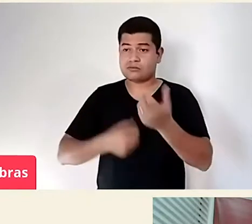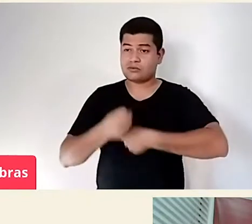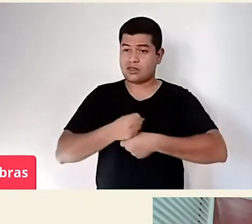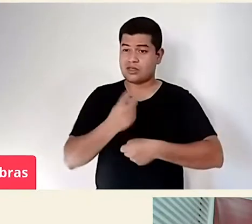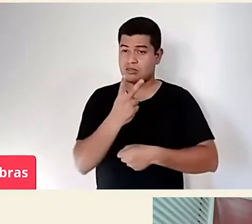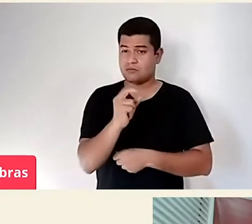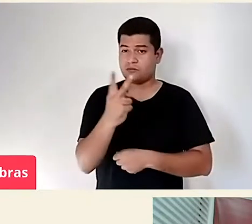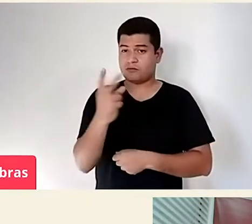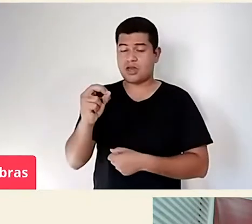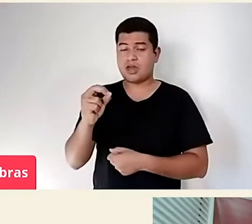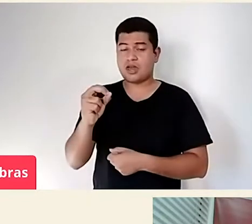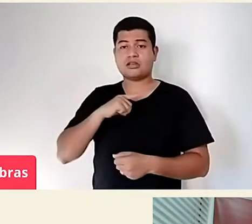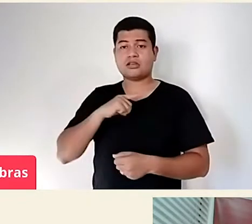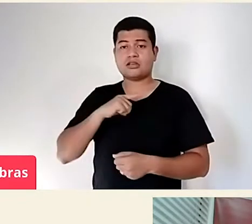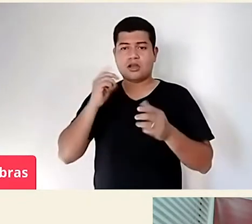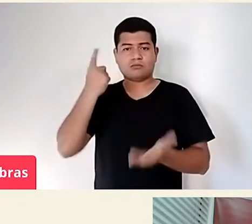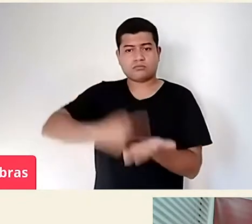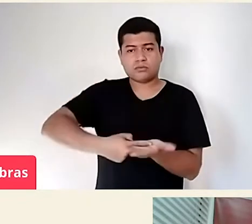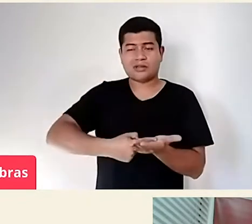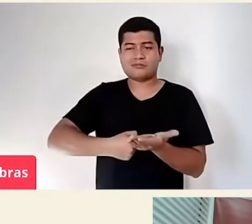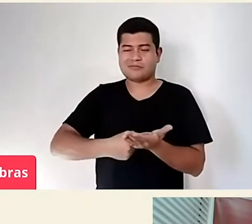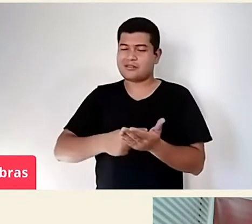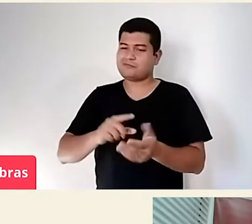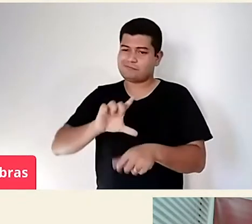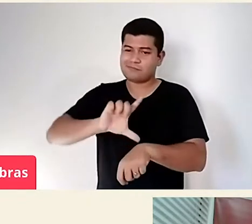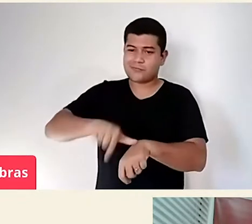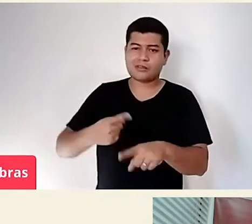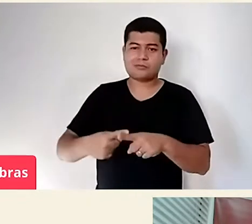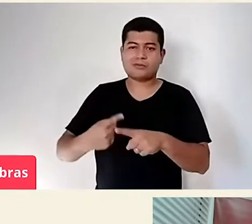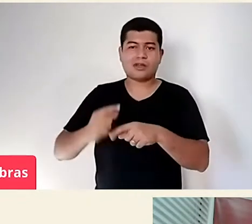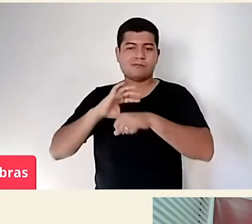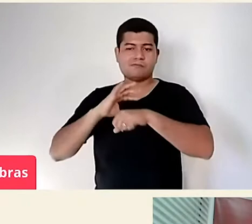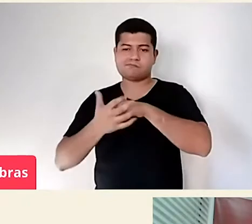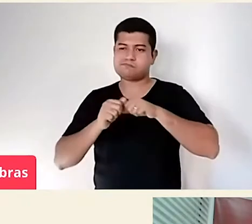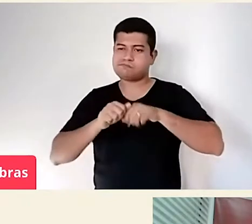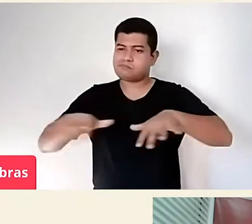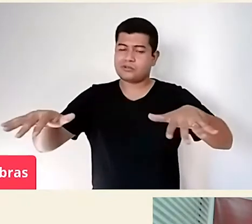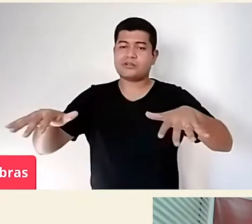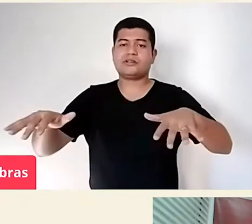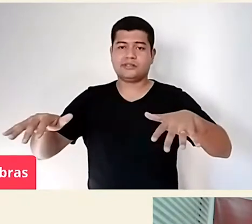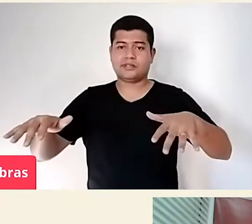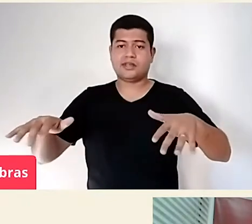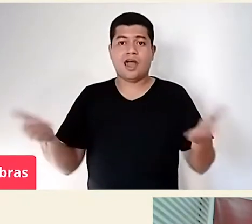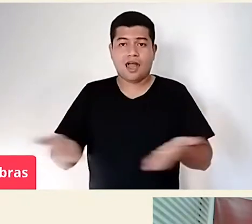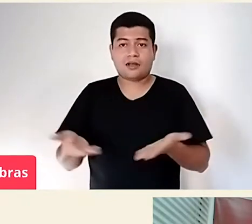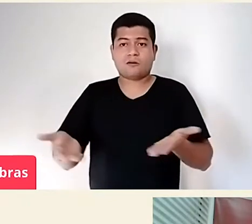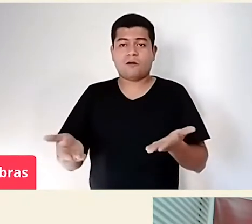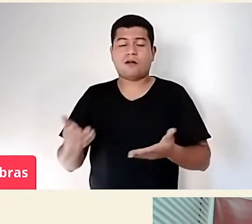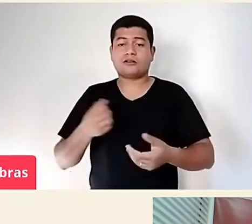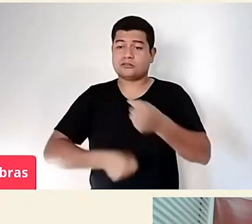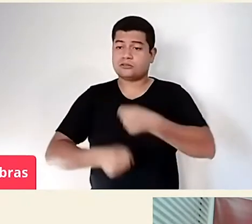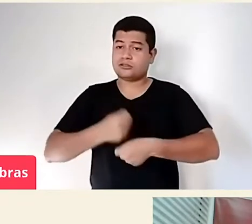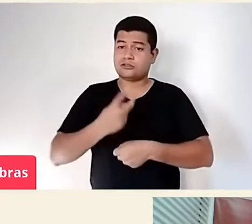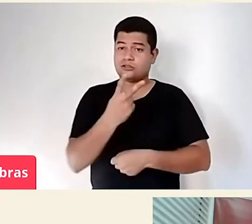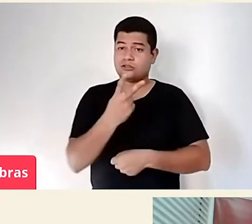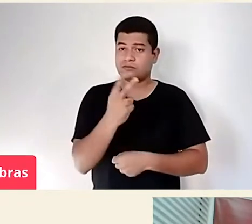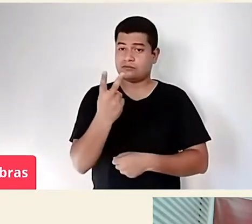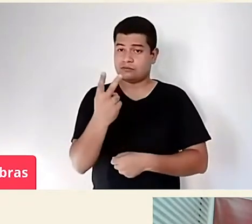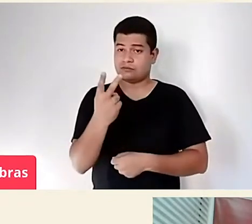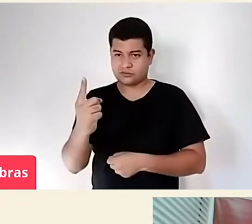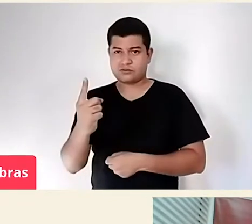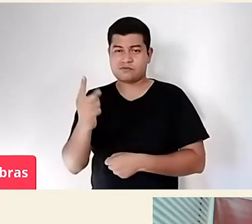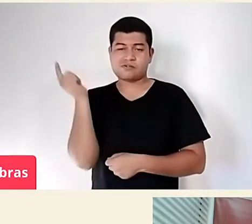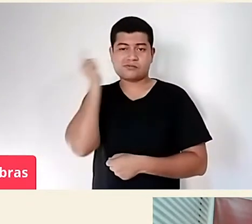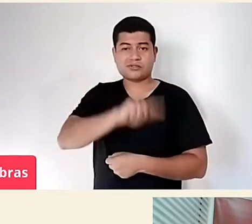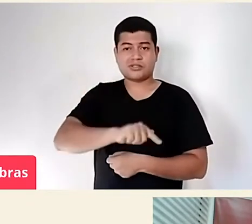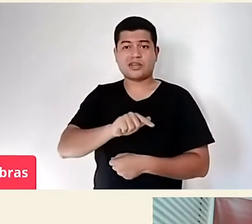ele houve certo atraso, nós vamos consegui-lo botar agora no ar e de uma forma diferenciada, que